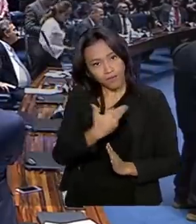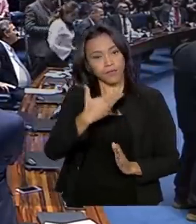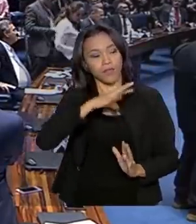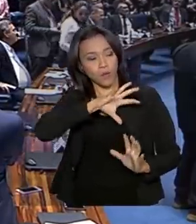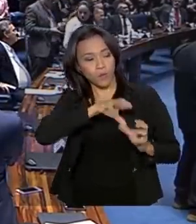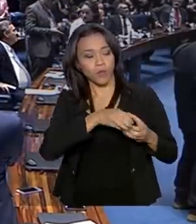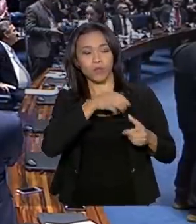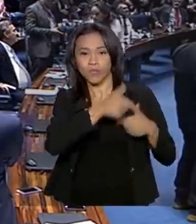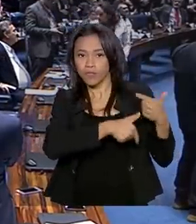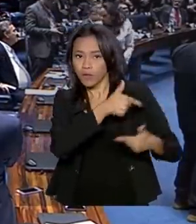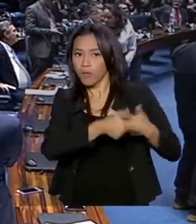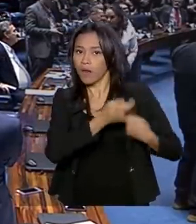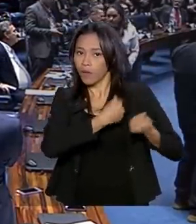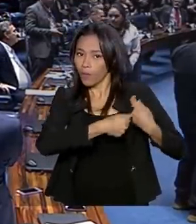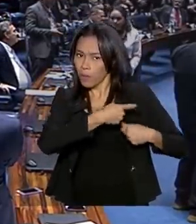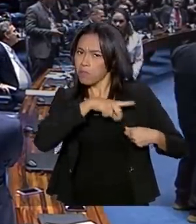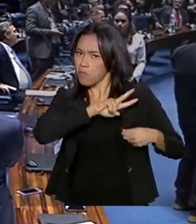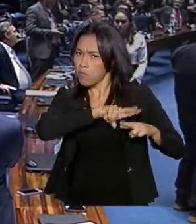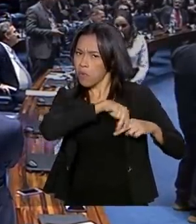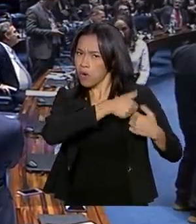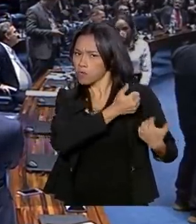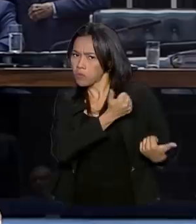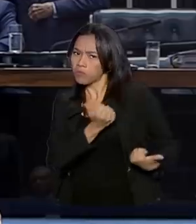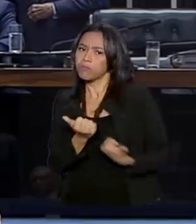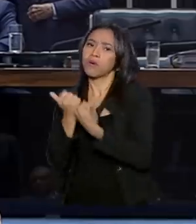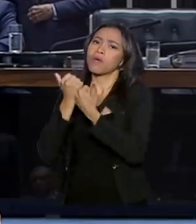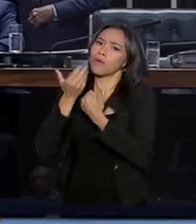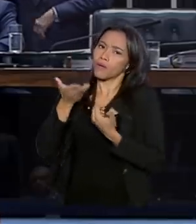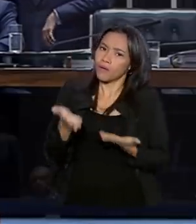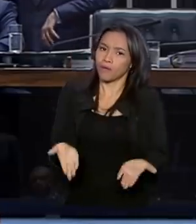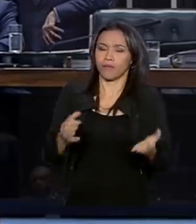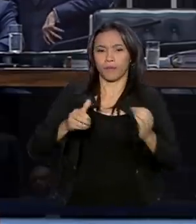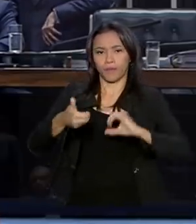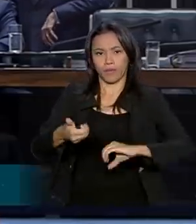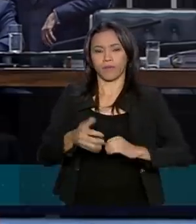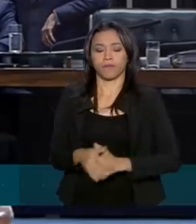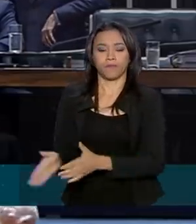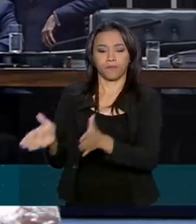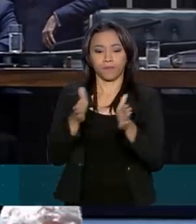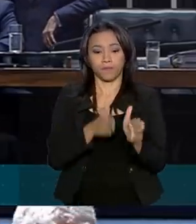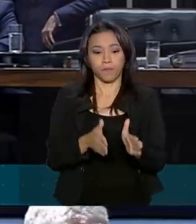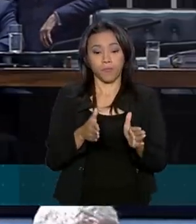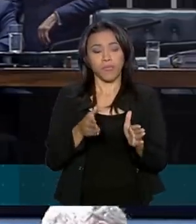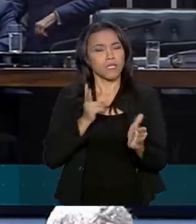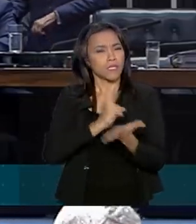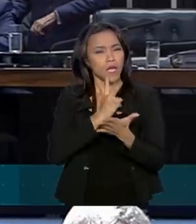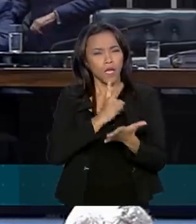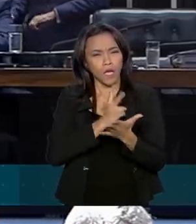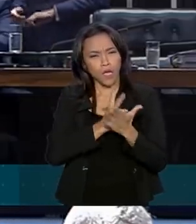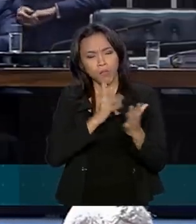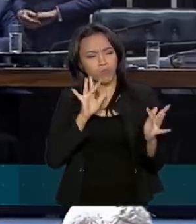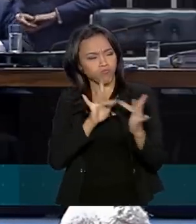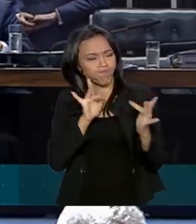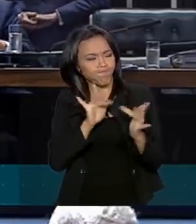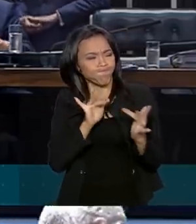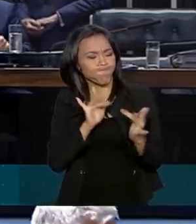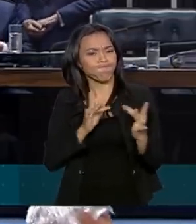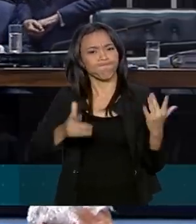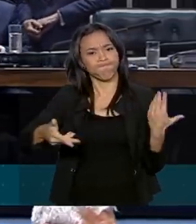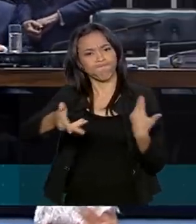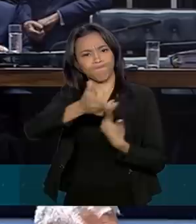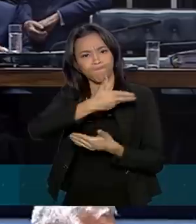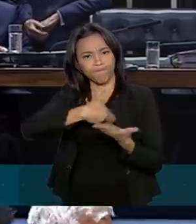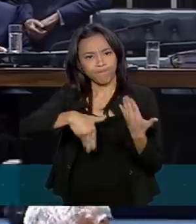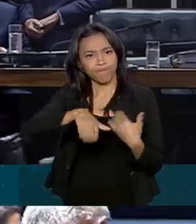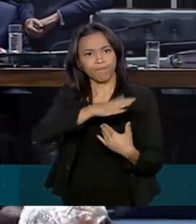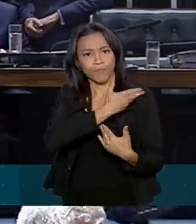econômica pelo empenho na relação com o Congresso Nacional. Uma busca permanente do entendimento, da conciliação,